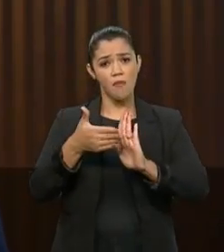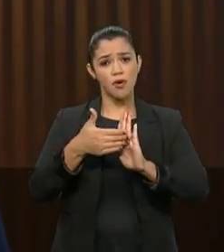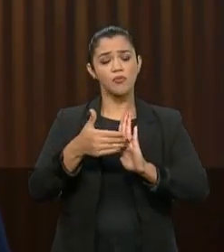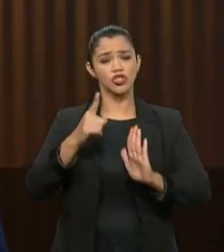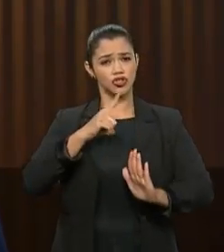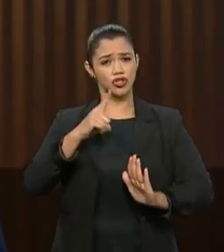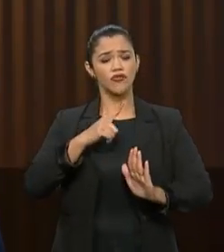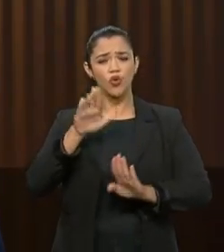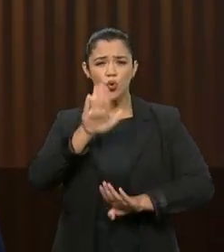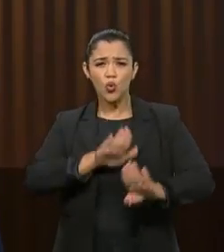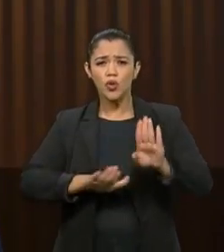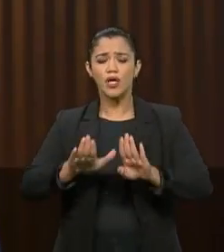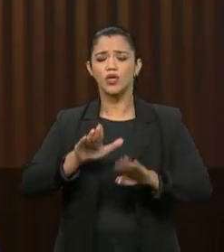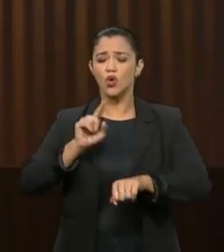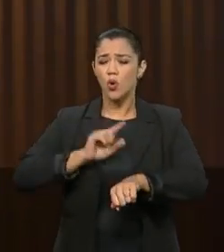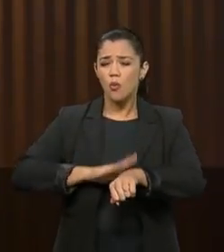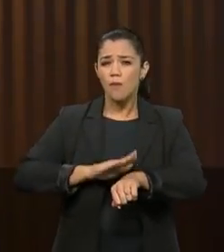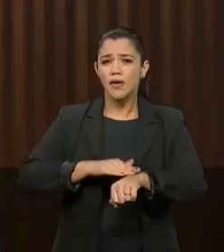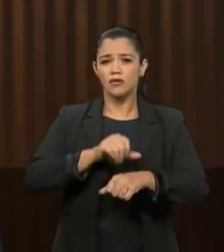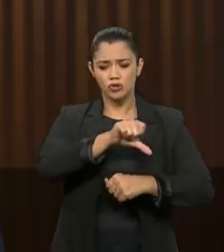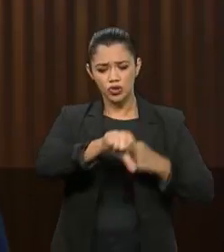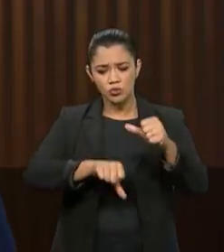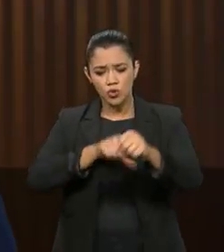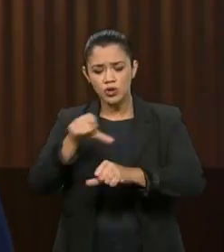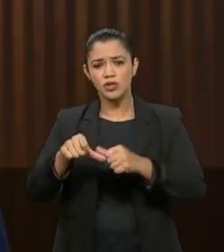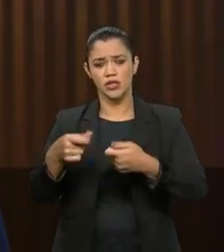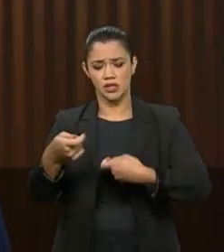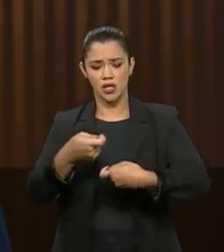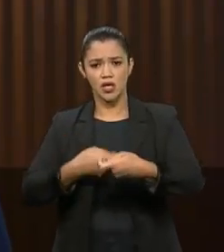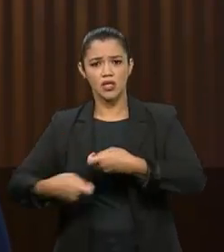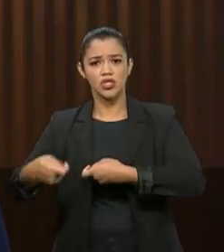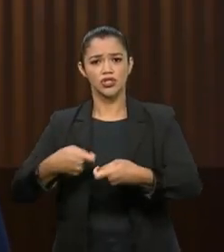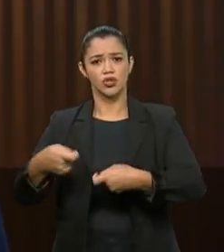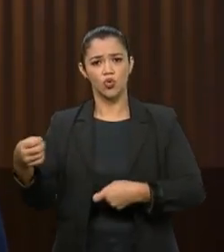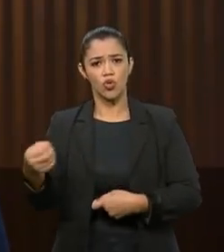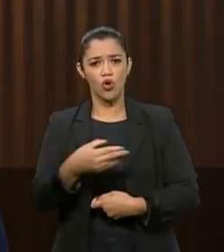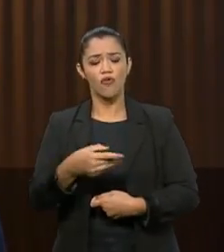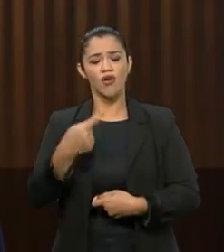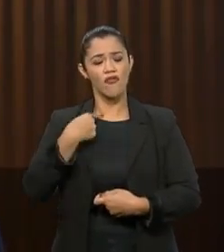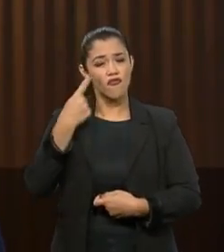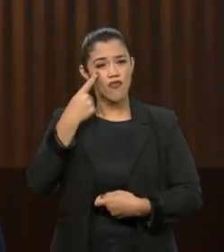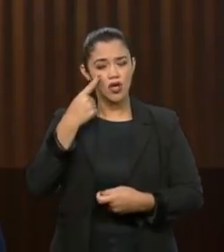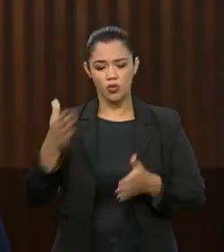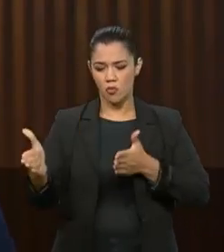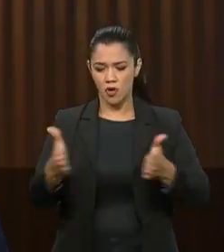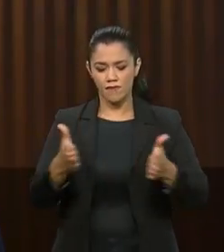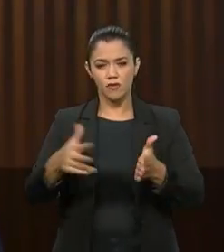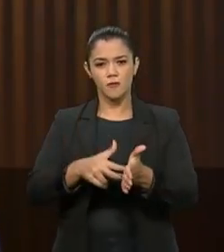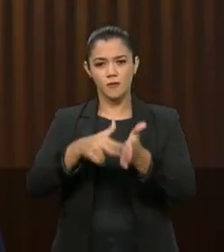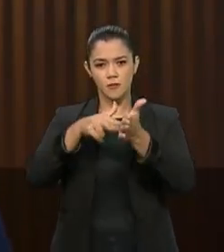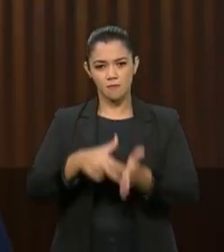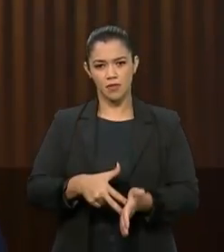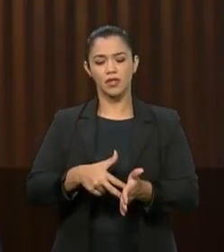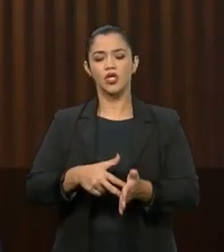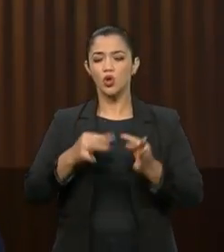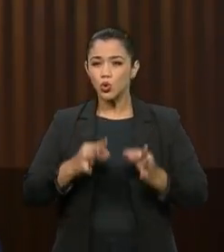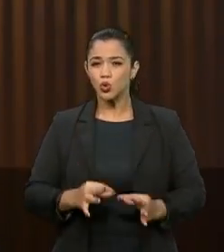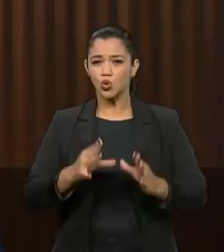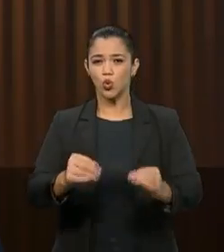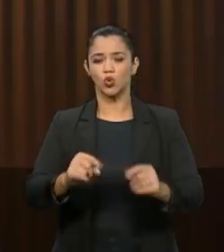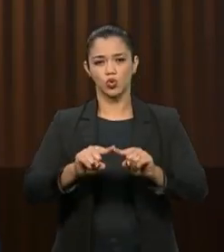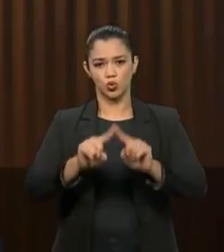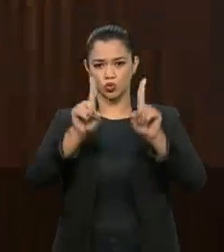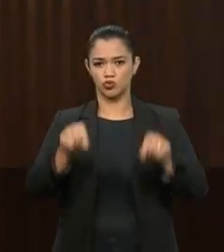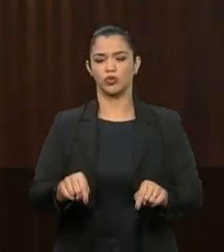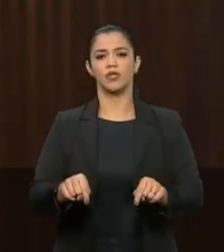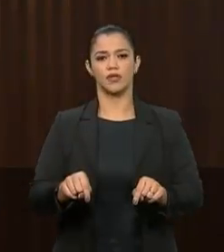também teve cuidado com a transição da empresa para uma nova gestão, prevendo um período de estabilidade para todos os